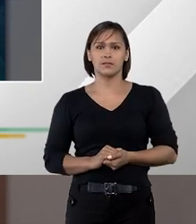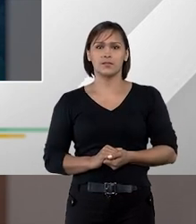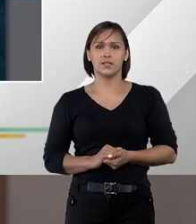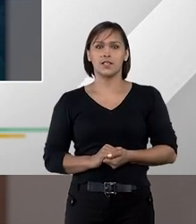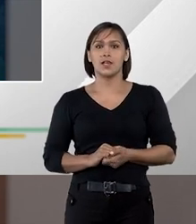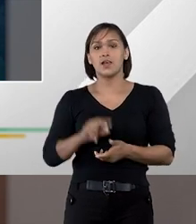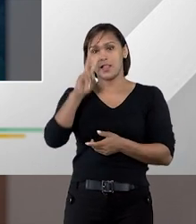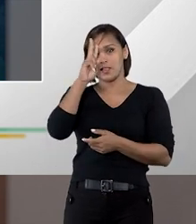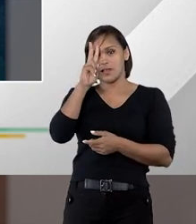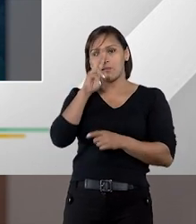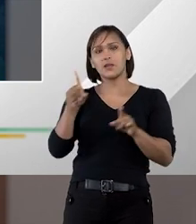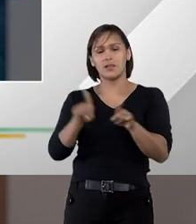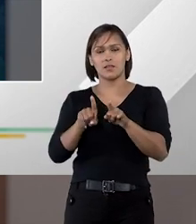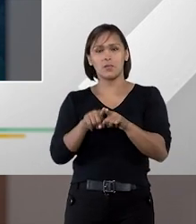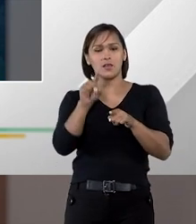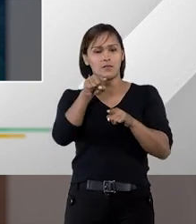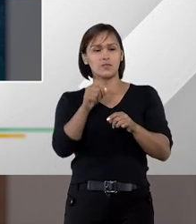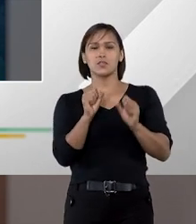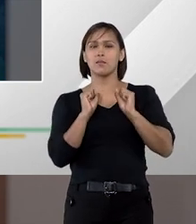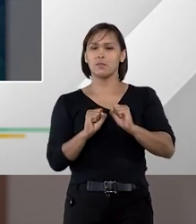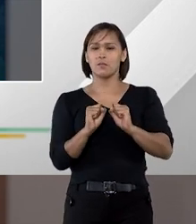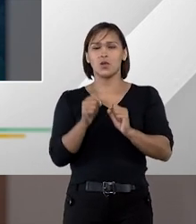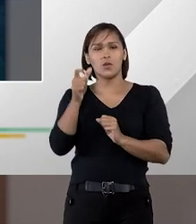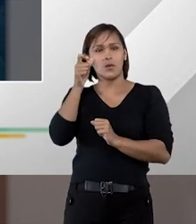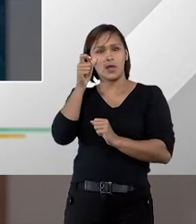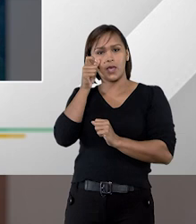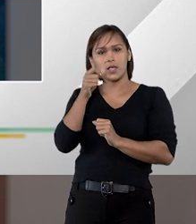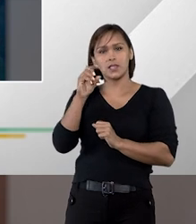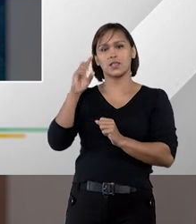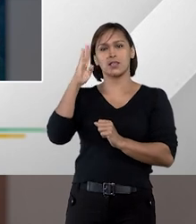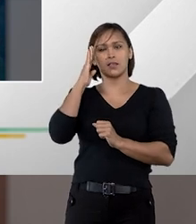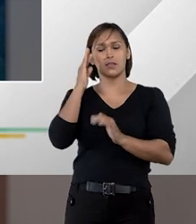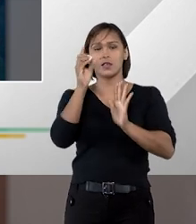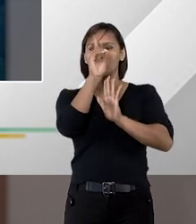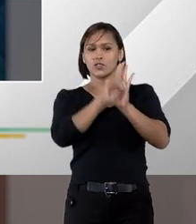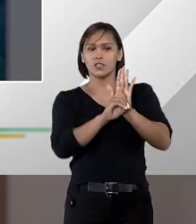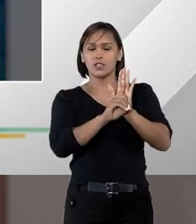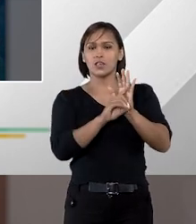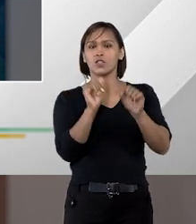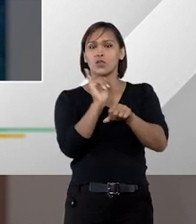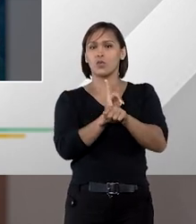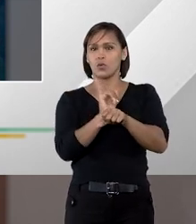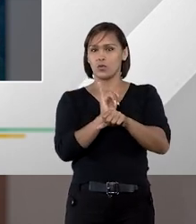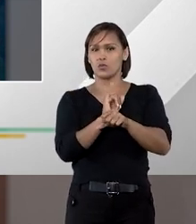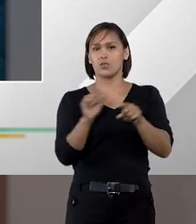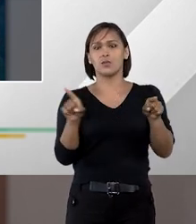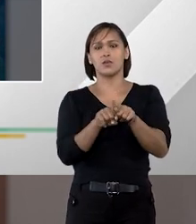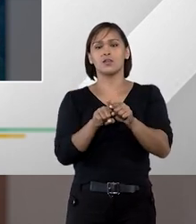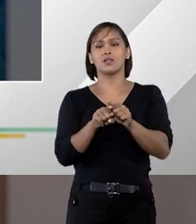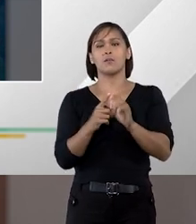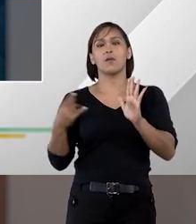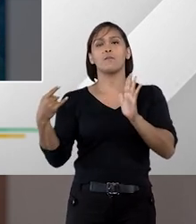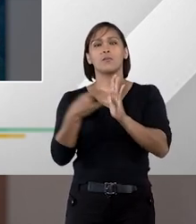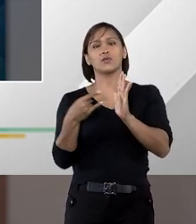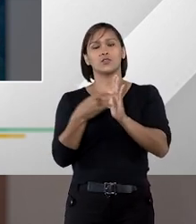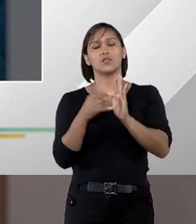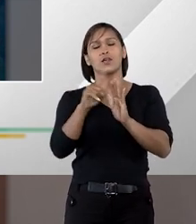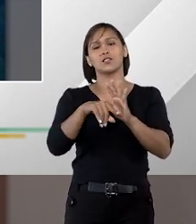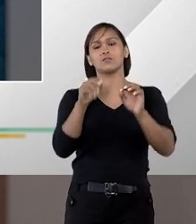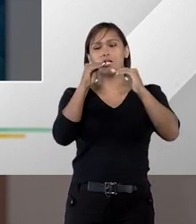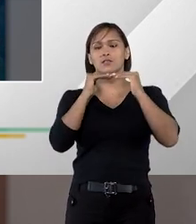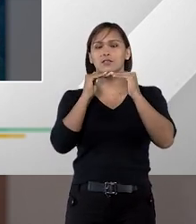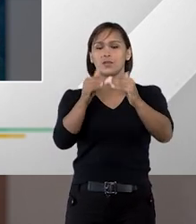vale lembrar que você também pode conferir o Entender Direito na íntegra no YouTube e também em podcast pelas